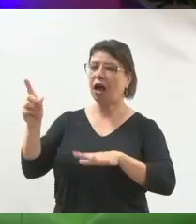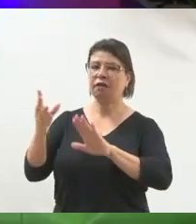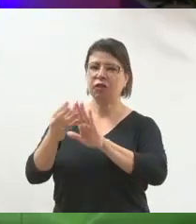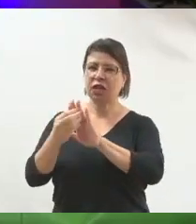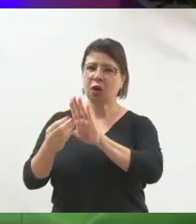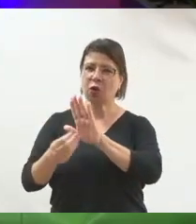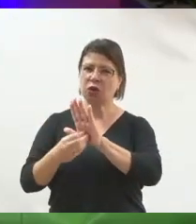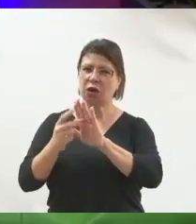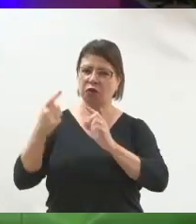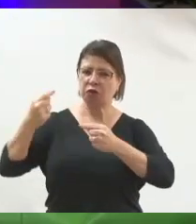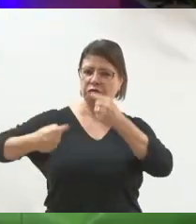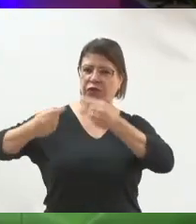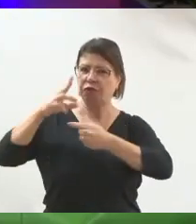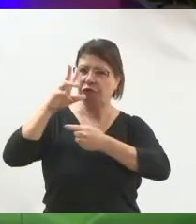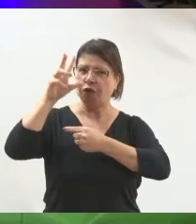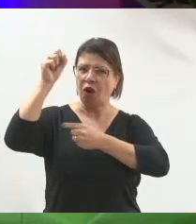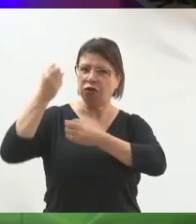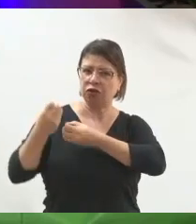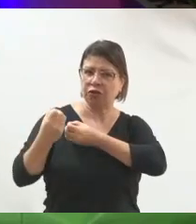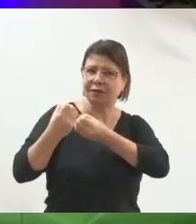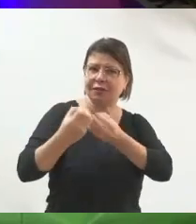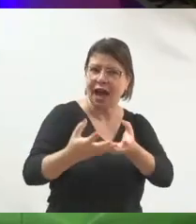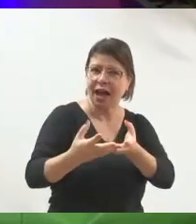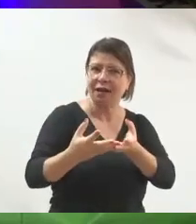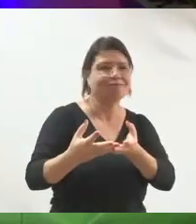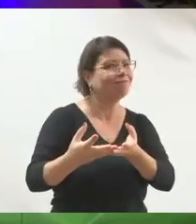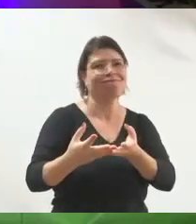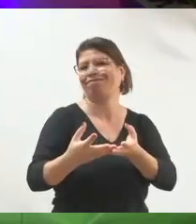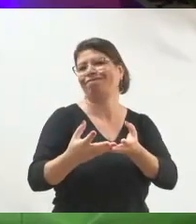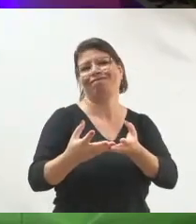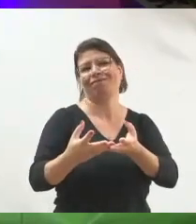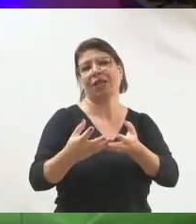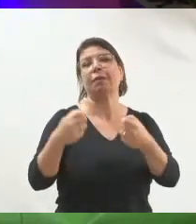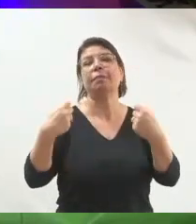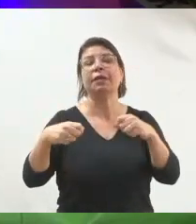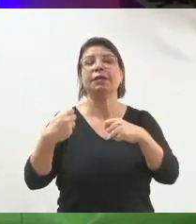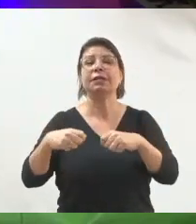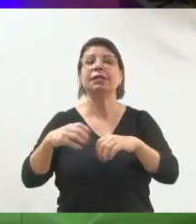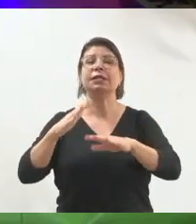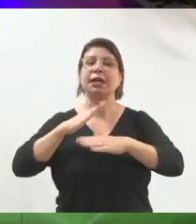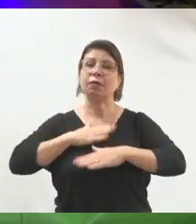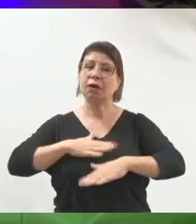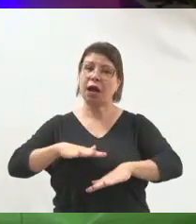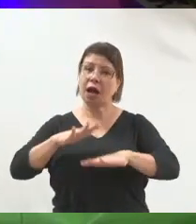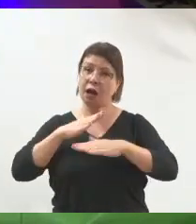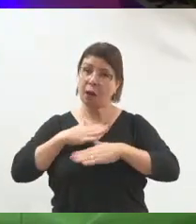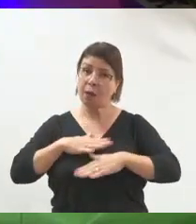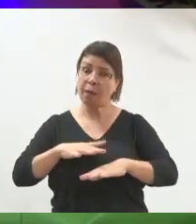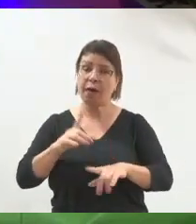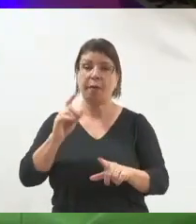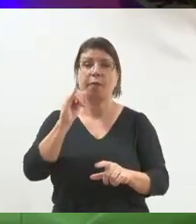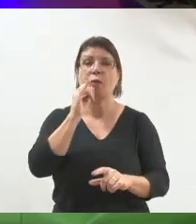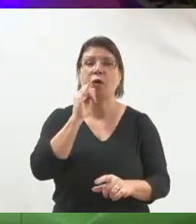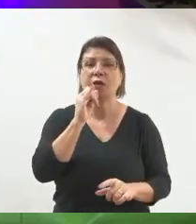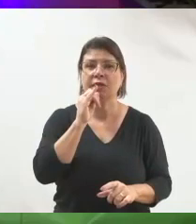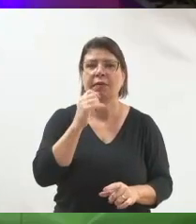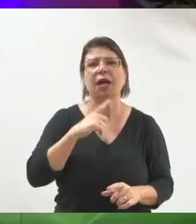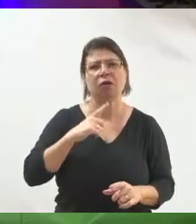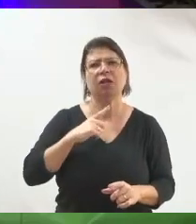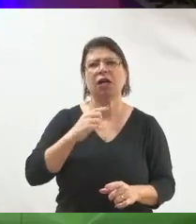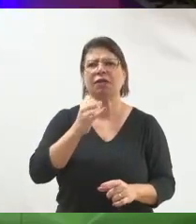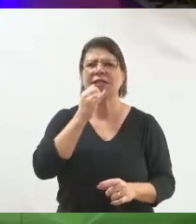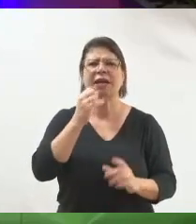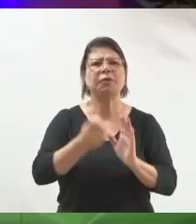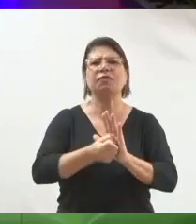essas informações preliminares, inclusive vou trazer já um pequeno adiantamento da minha palestra, e eu trago muitos exemplos de